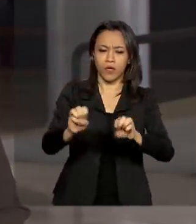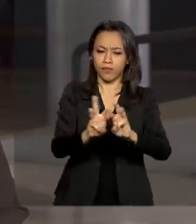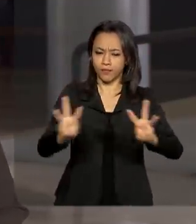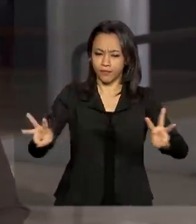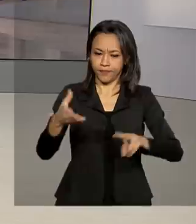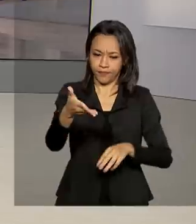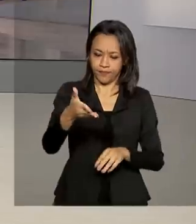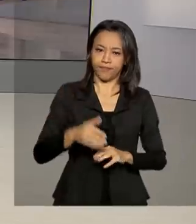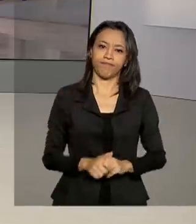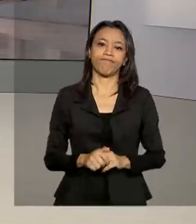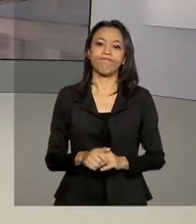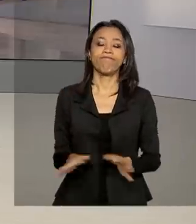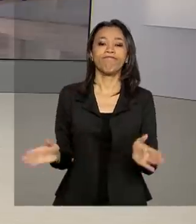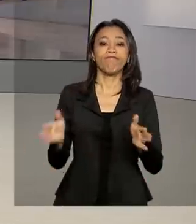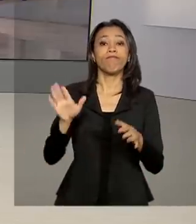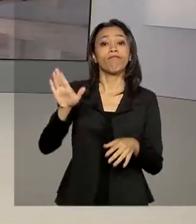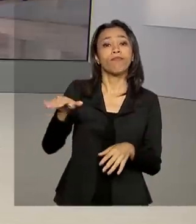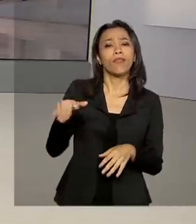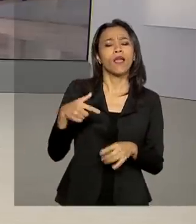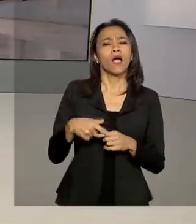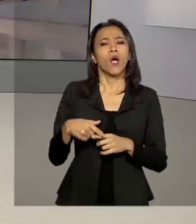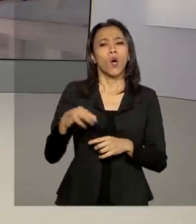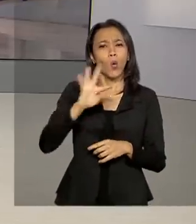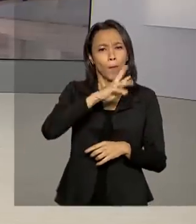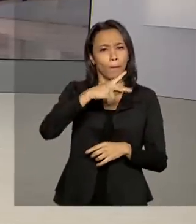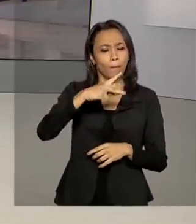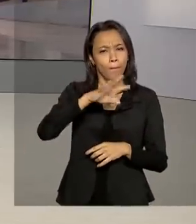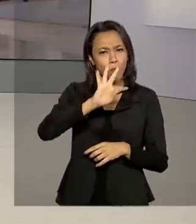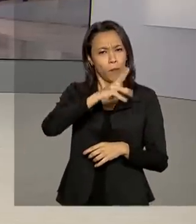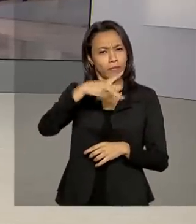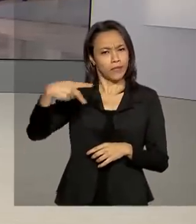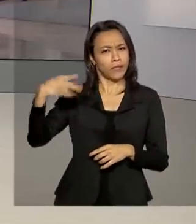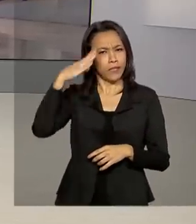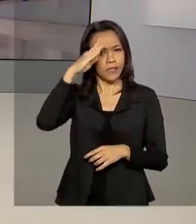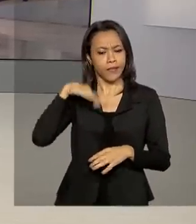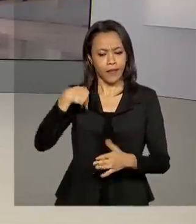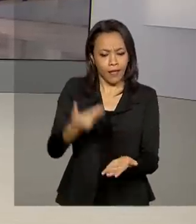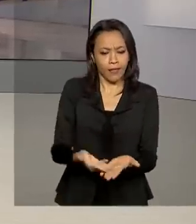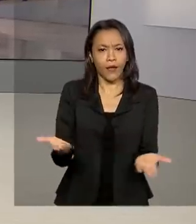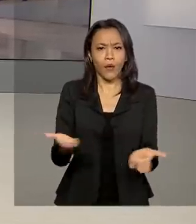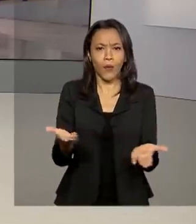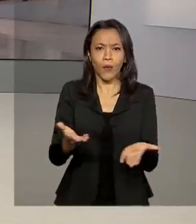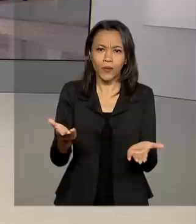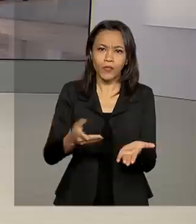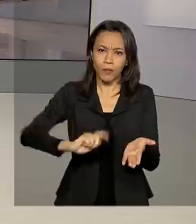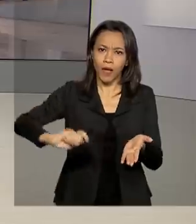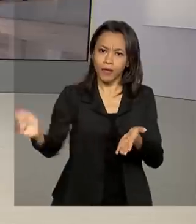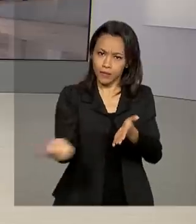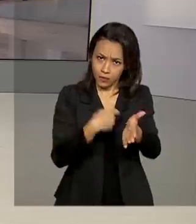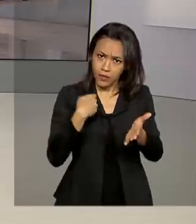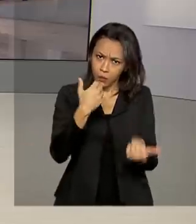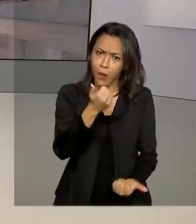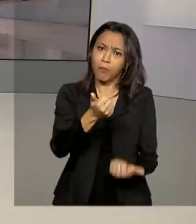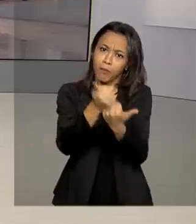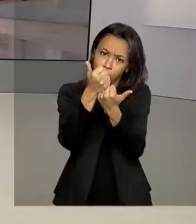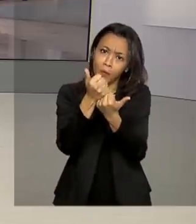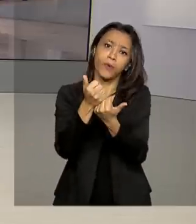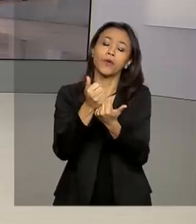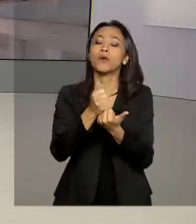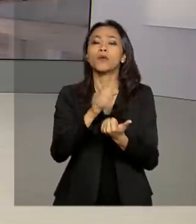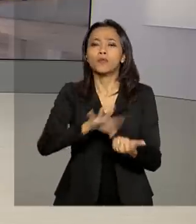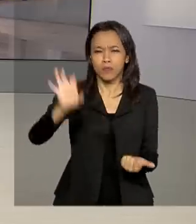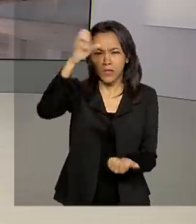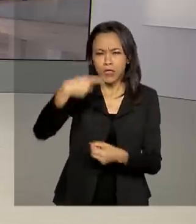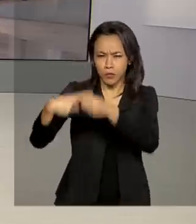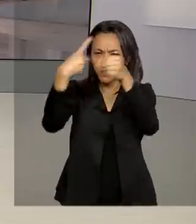Renata. Márcia, falando em prazo, o presidente tem até hoje para sancionar o projeto de ajuda aos estados e municípios, no valor de R$ 60 bilhões?